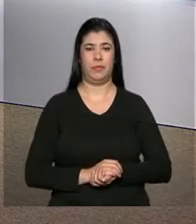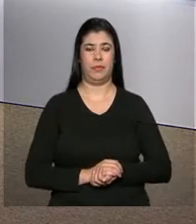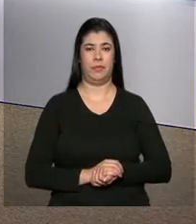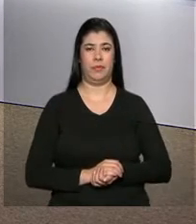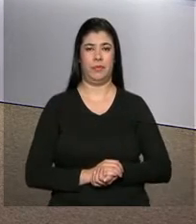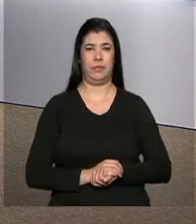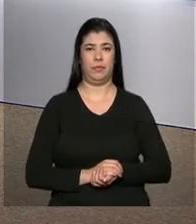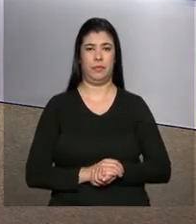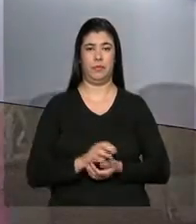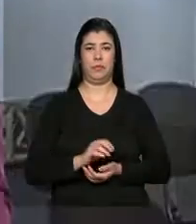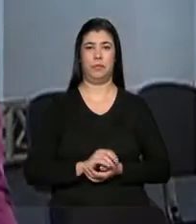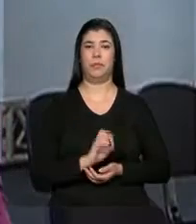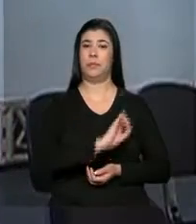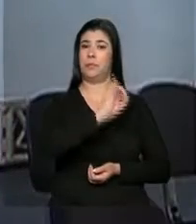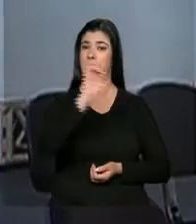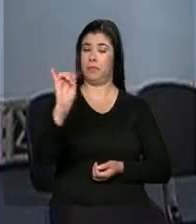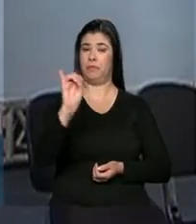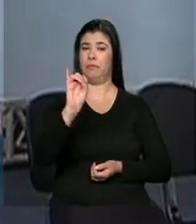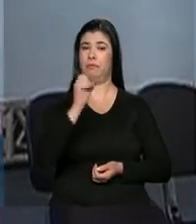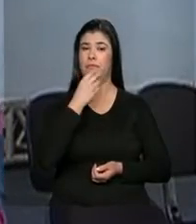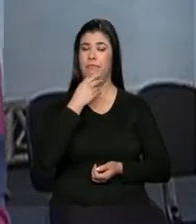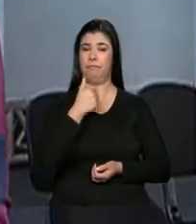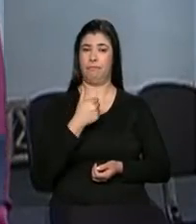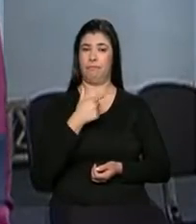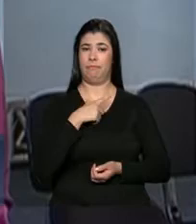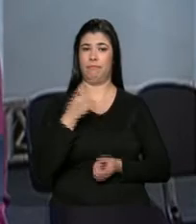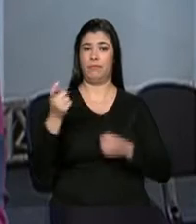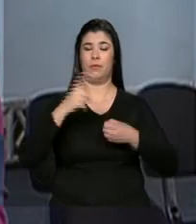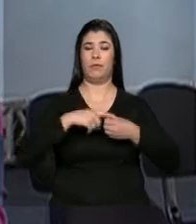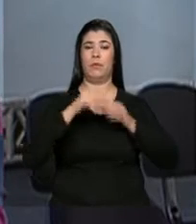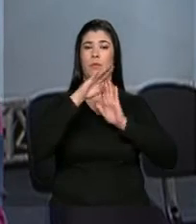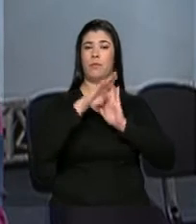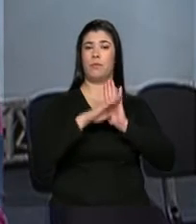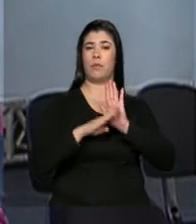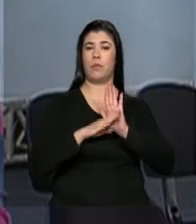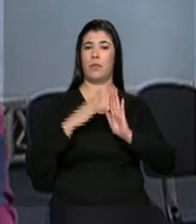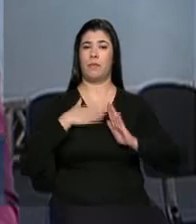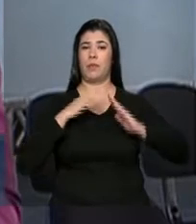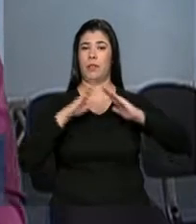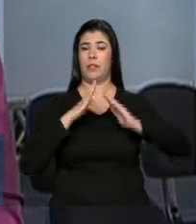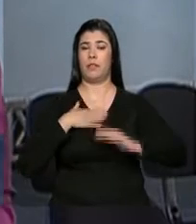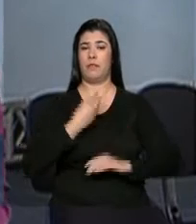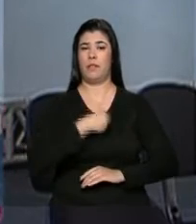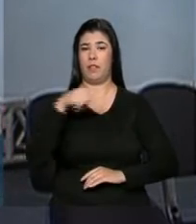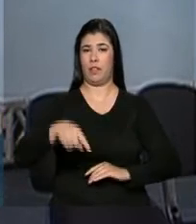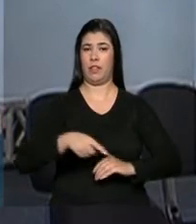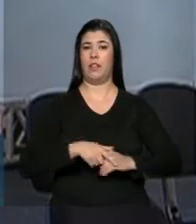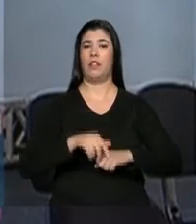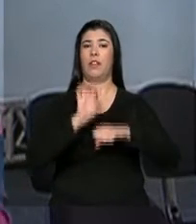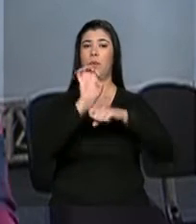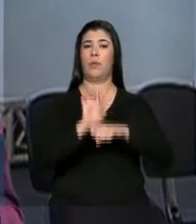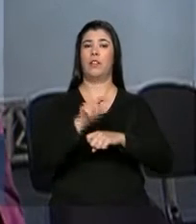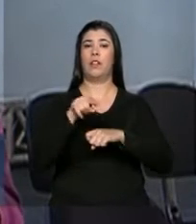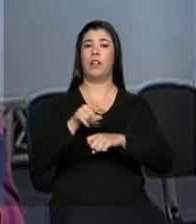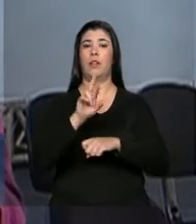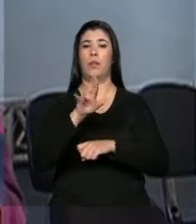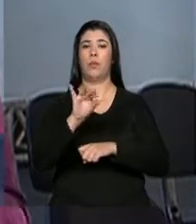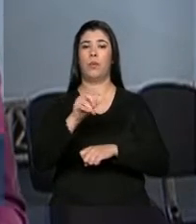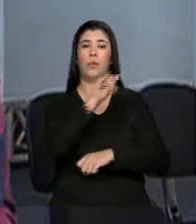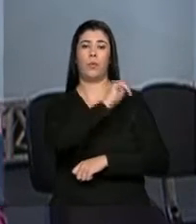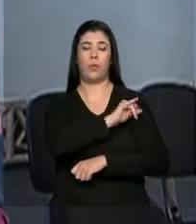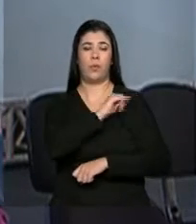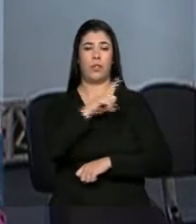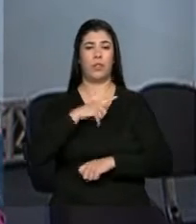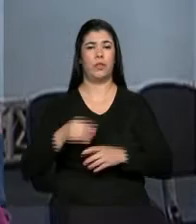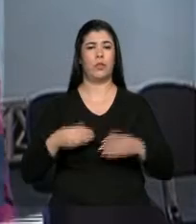Olá, Daniele. Voltando agora para falar um pouco do programa Minha Casa Minha Vida no estado do Rio de Janeiro. Até hoje, já